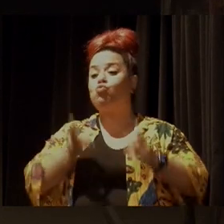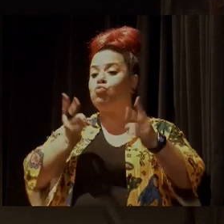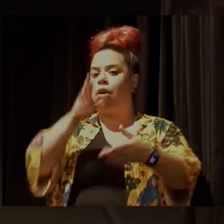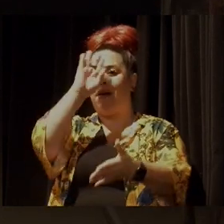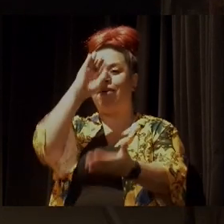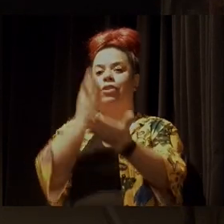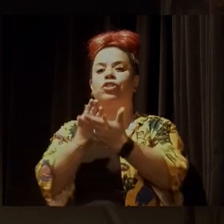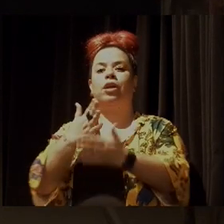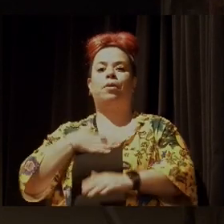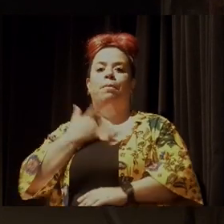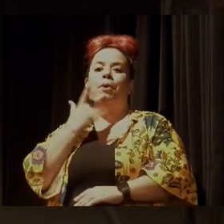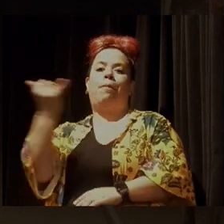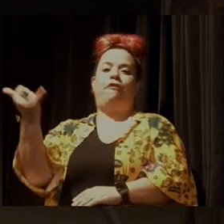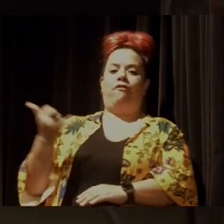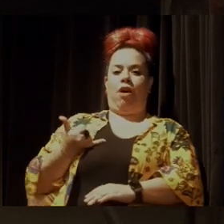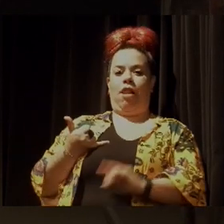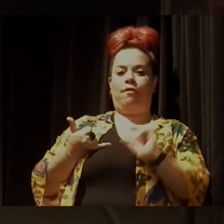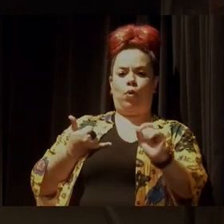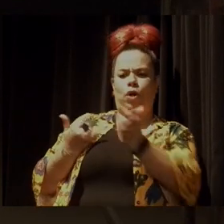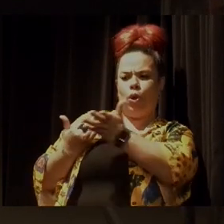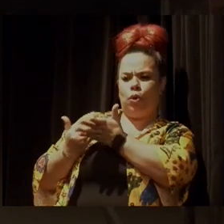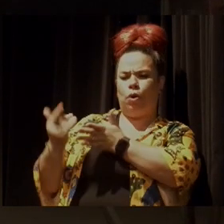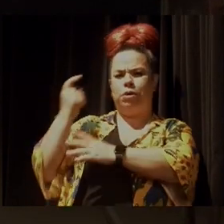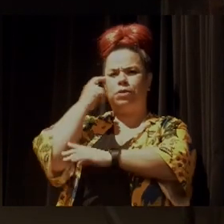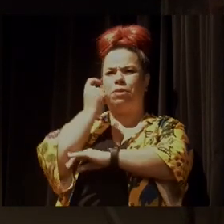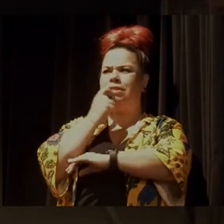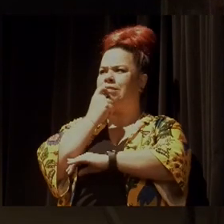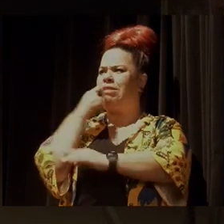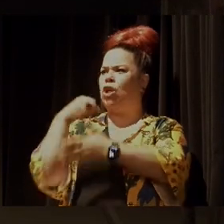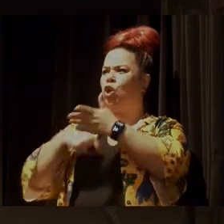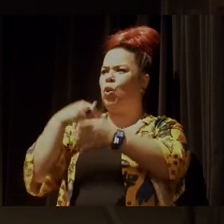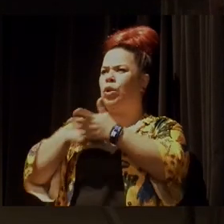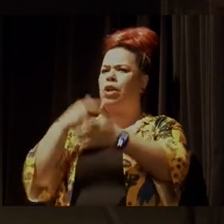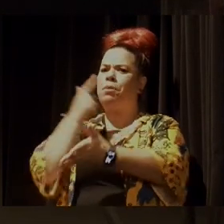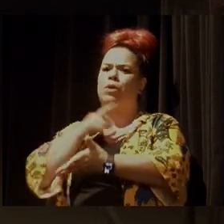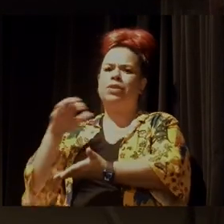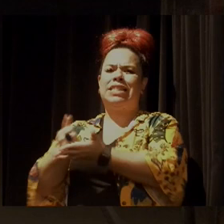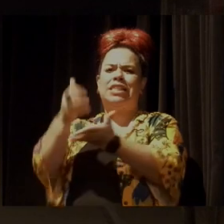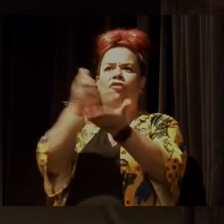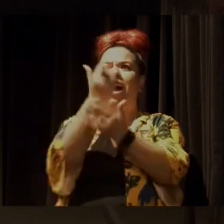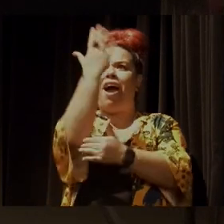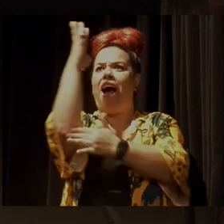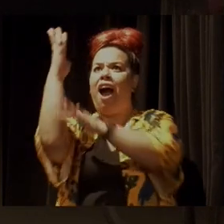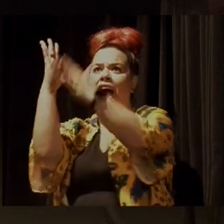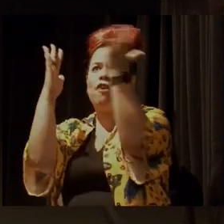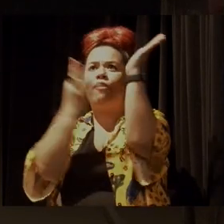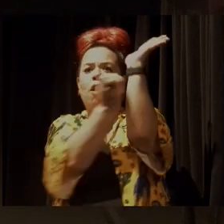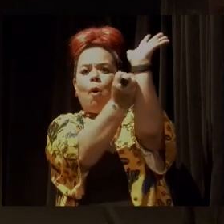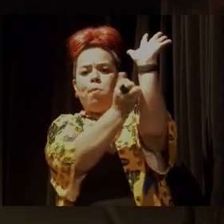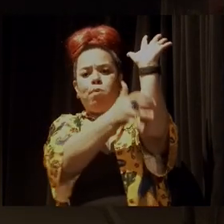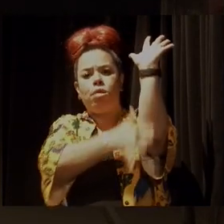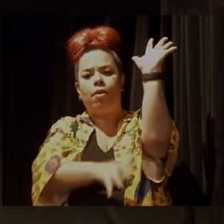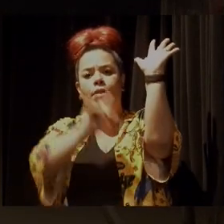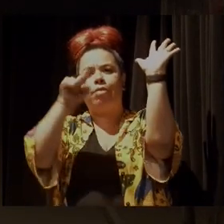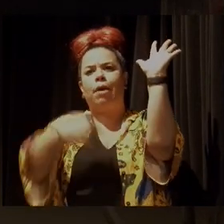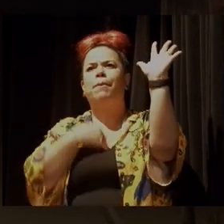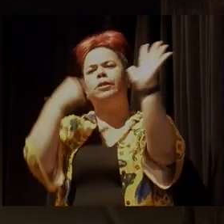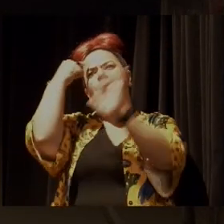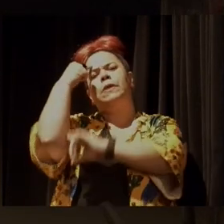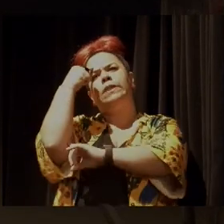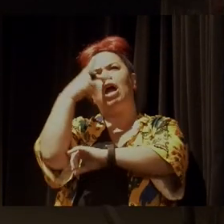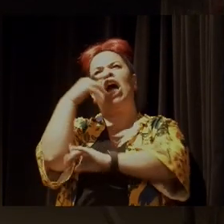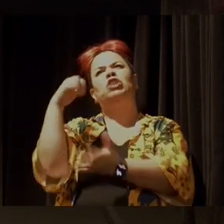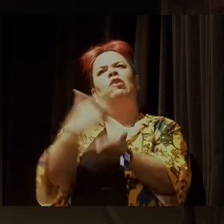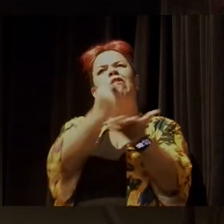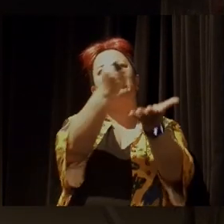dizia meu pai. No começo, pensei que estivesse lutando para salvar seringueiras. Depois, pensei que estava lutando para salvar